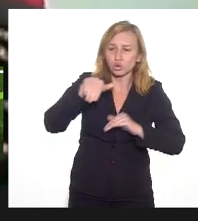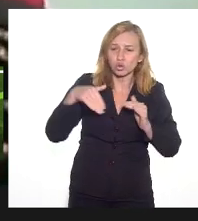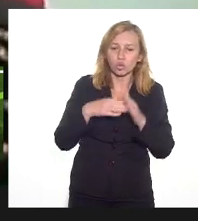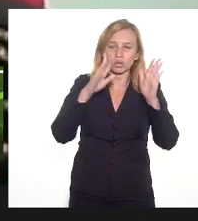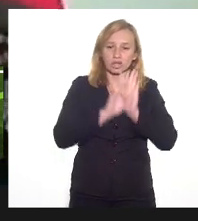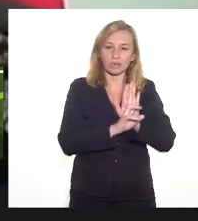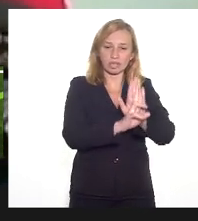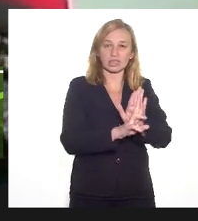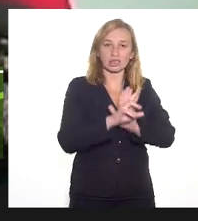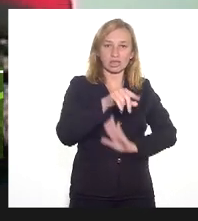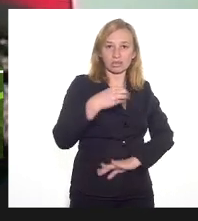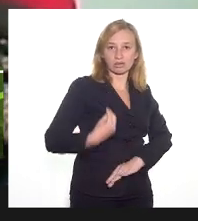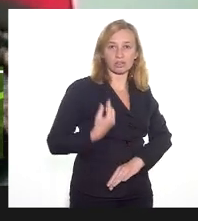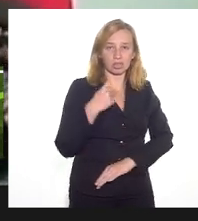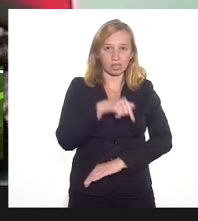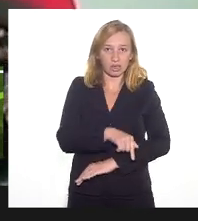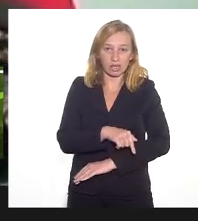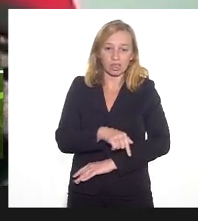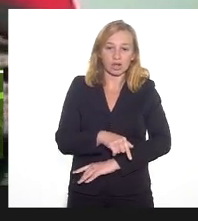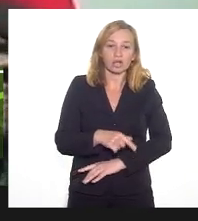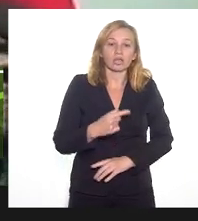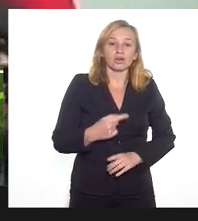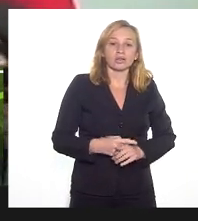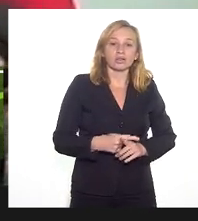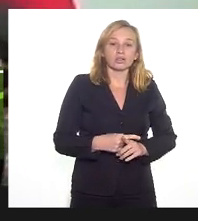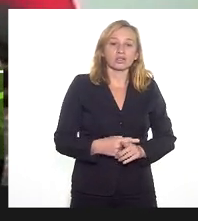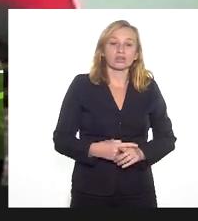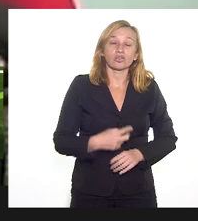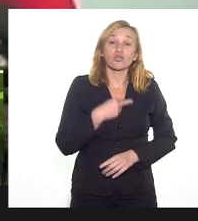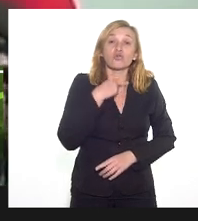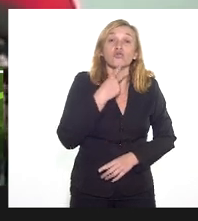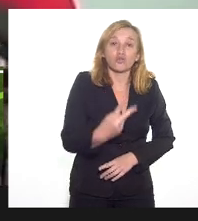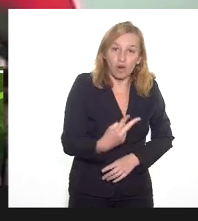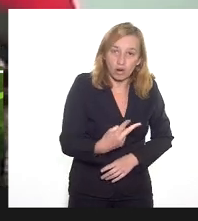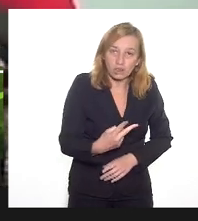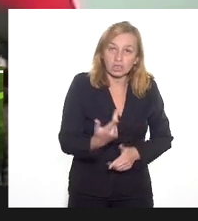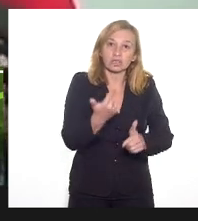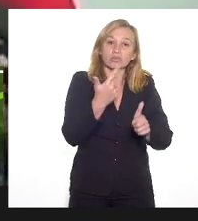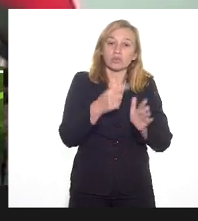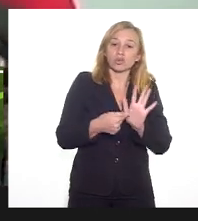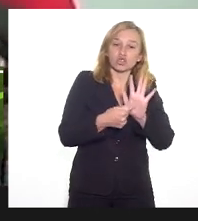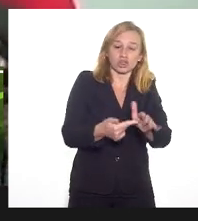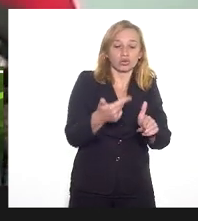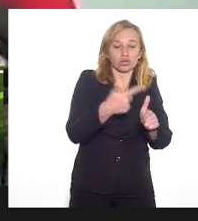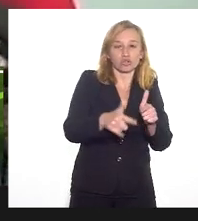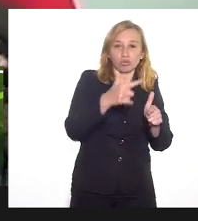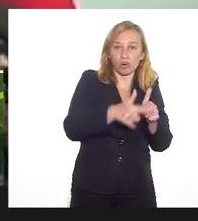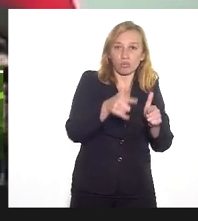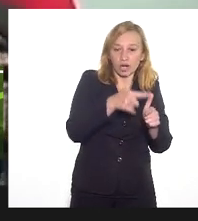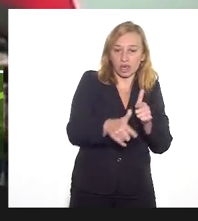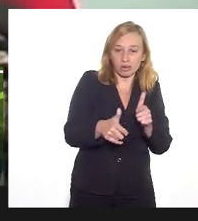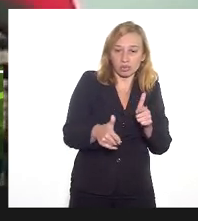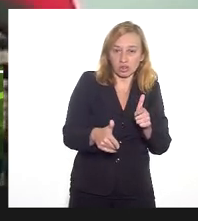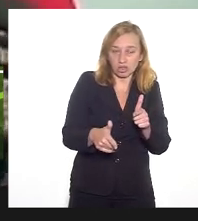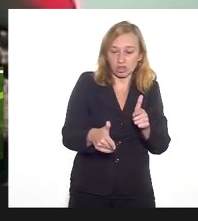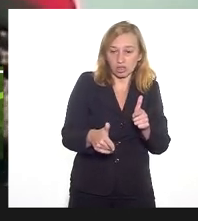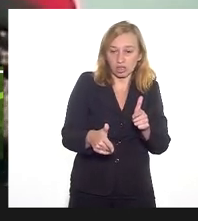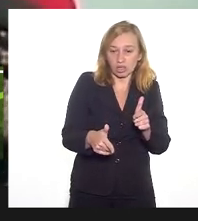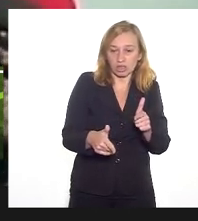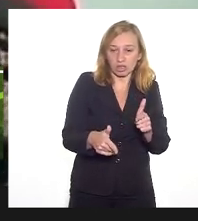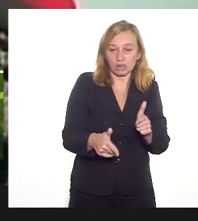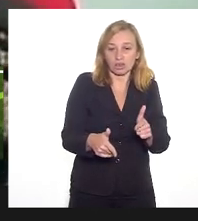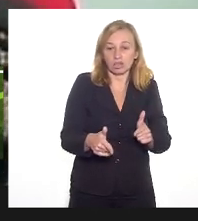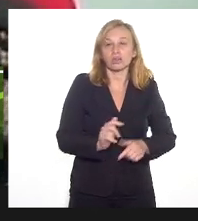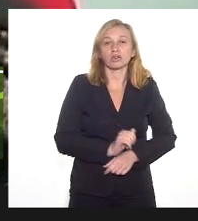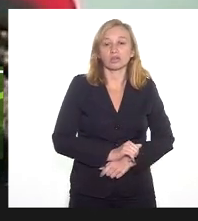representações aqui, porque estarão dando voz aos problemas que afligem os companheiros que